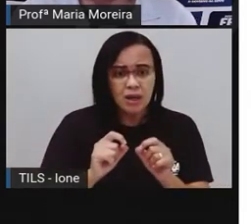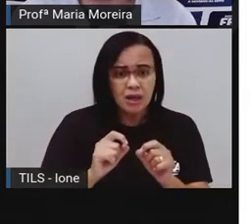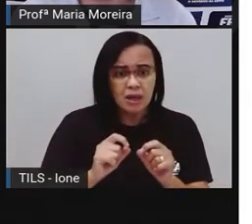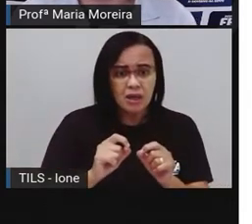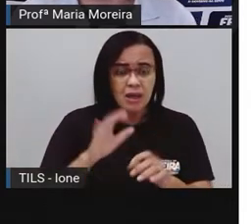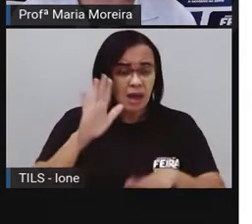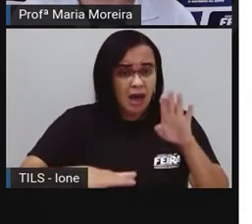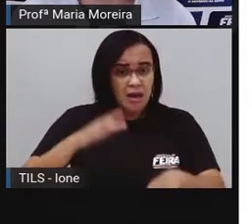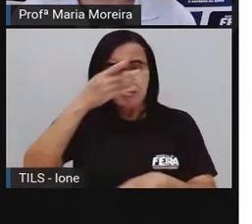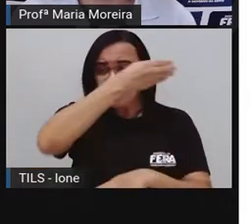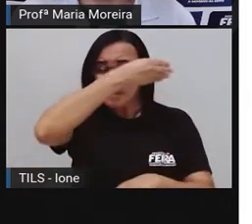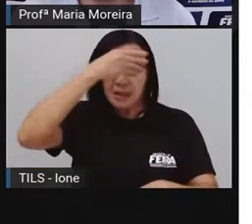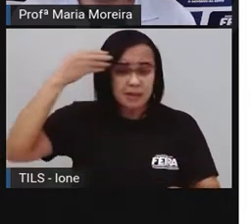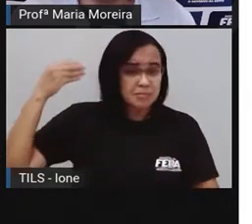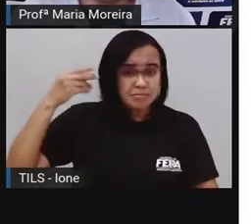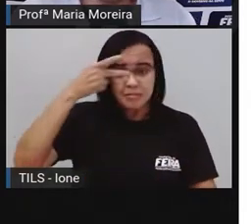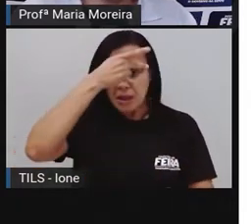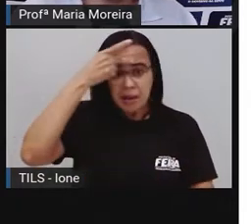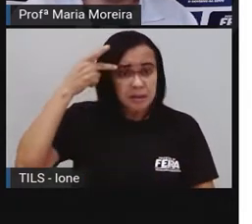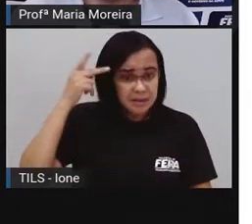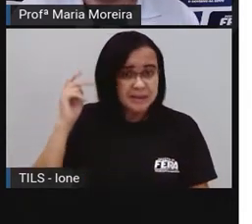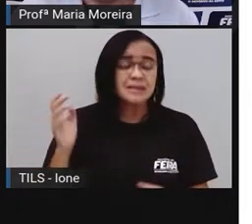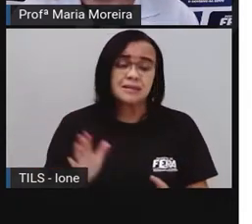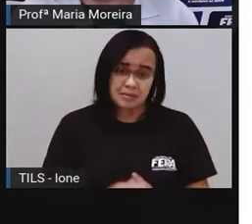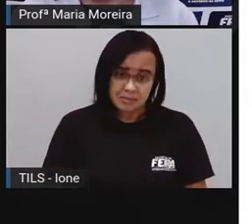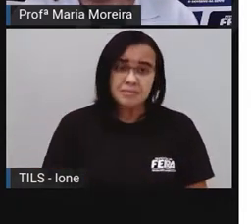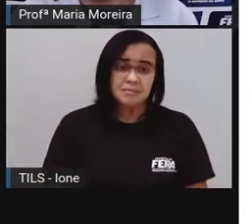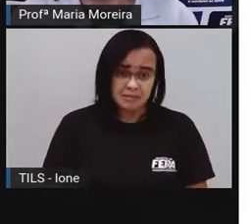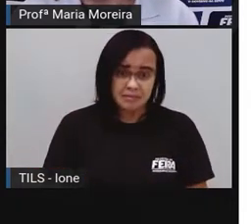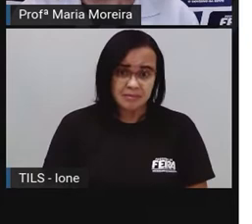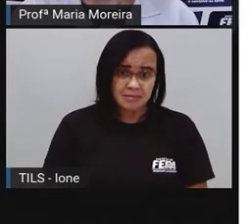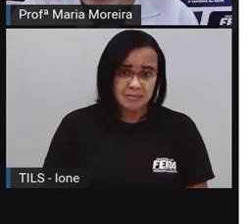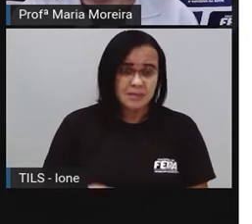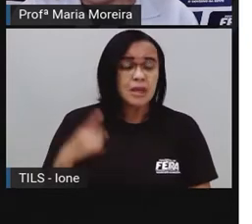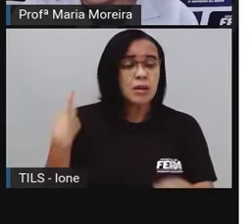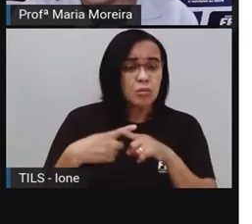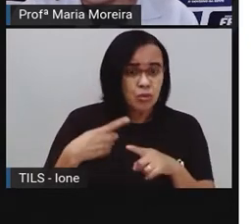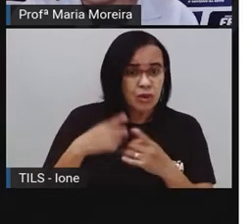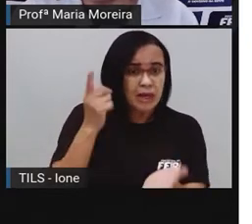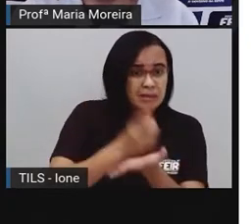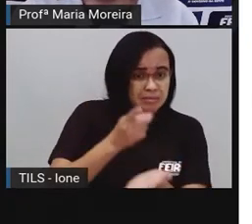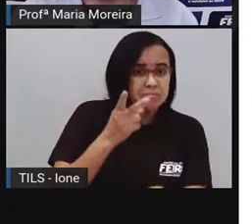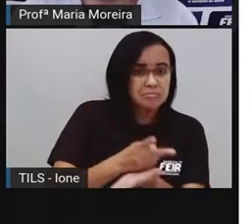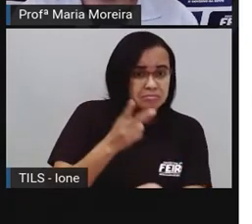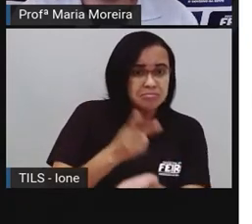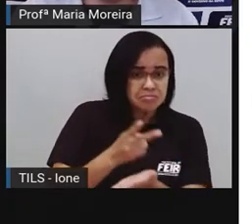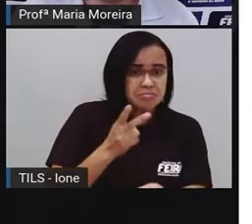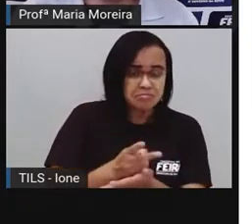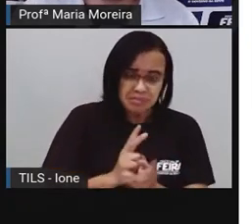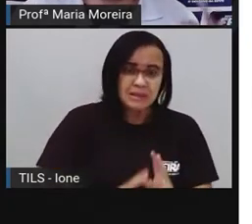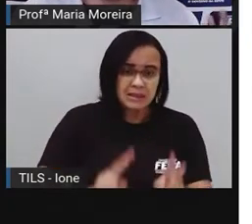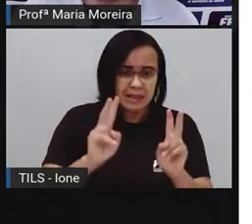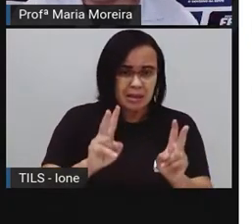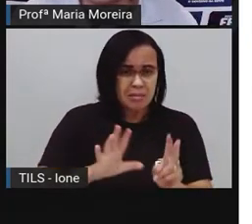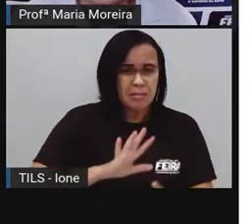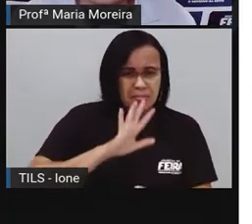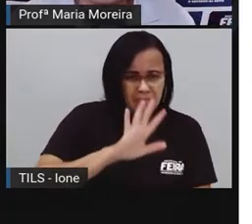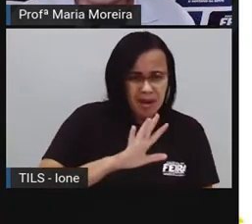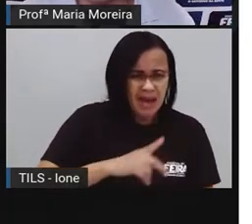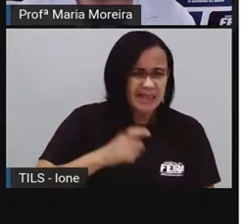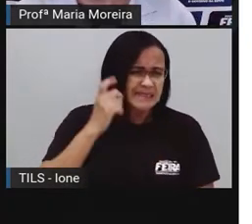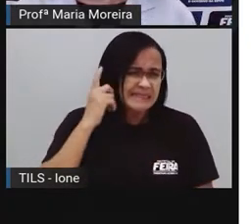acaba vendo ela o tempo todo. E ela é quem? A poluição sonora. Então, a poluição sonora, ela acaba meio que passando